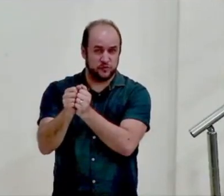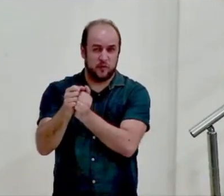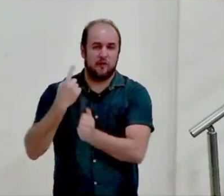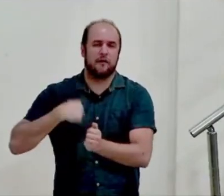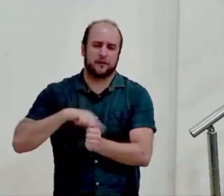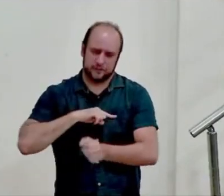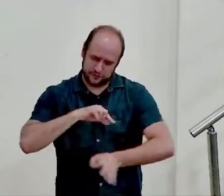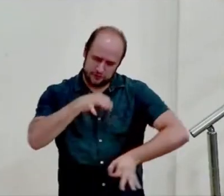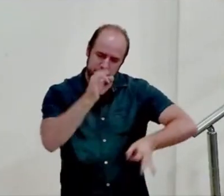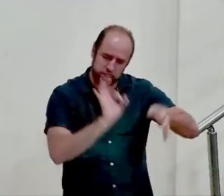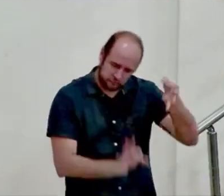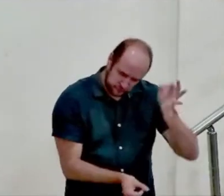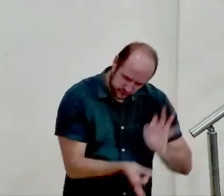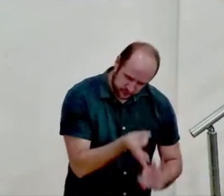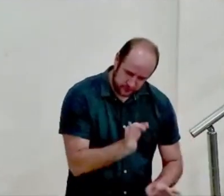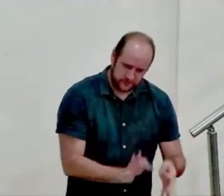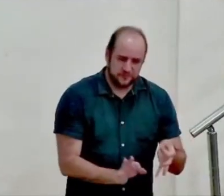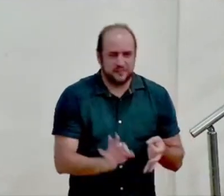de Deus